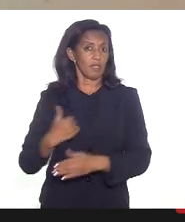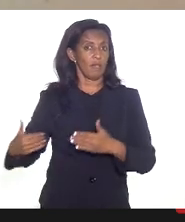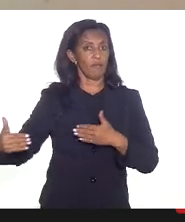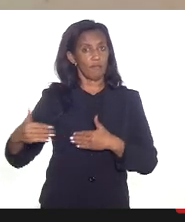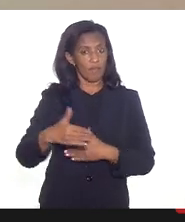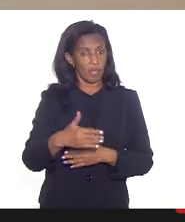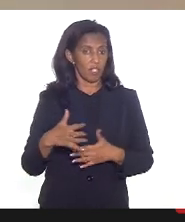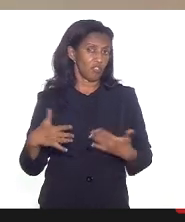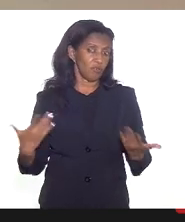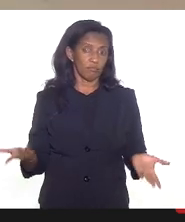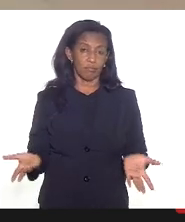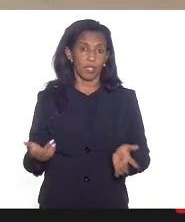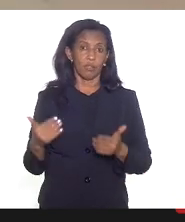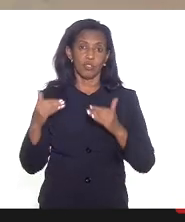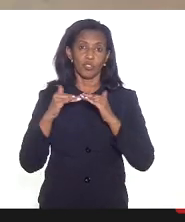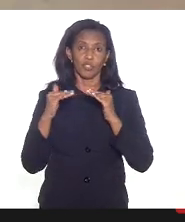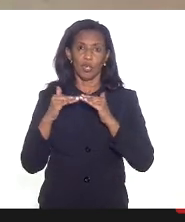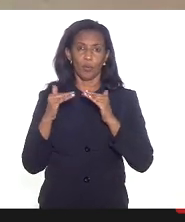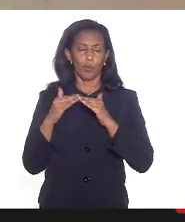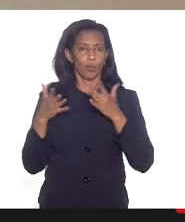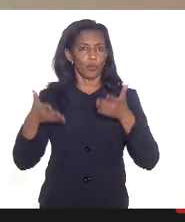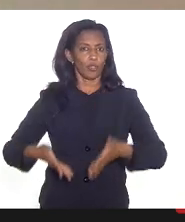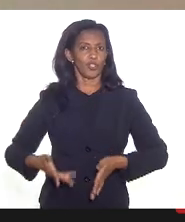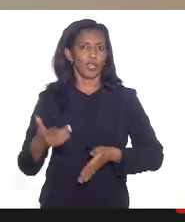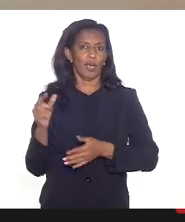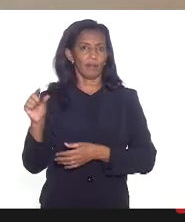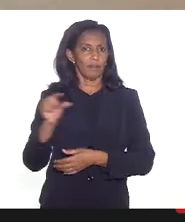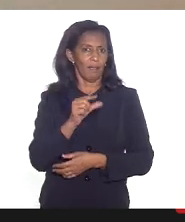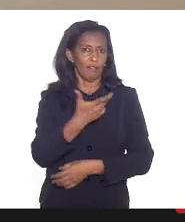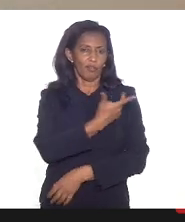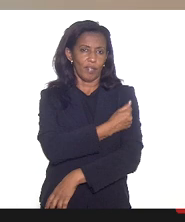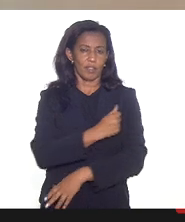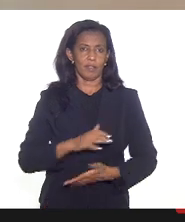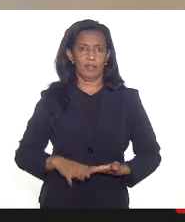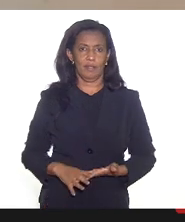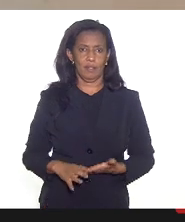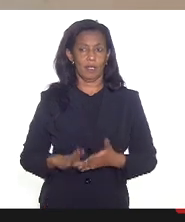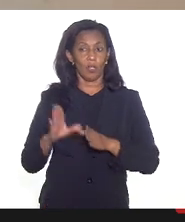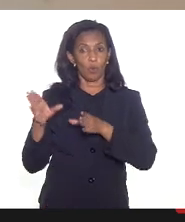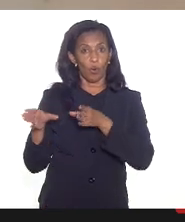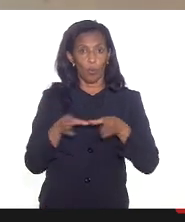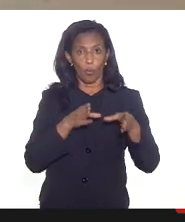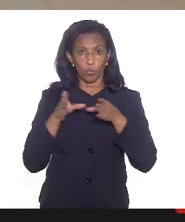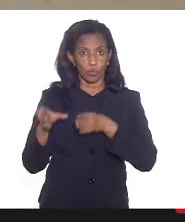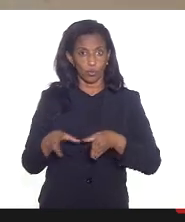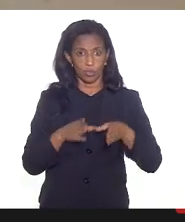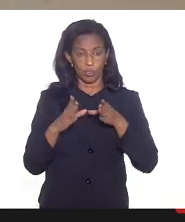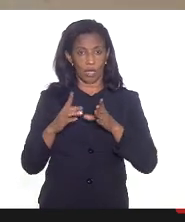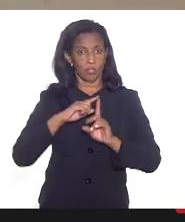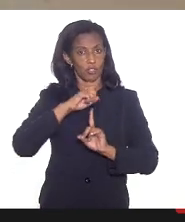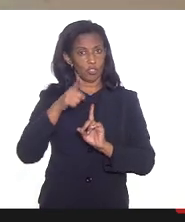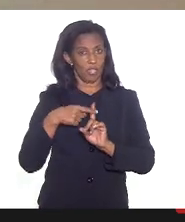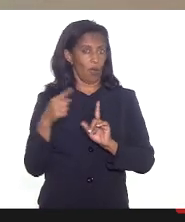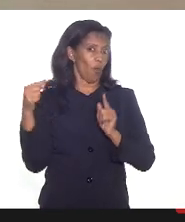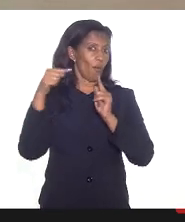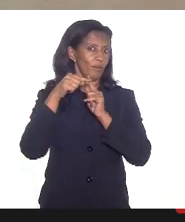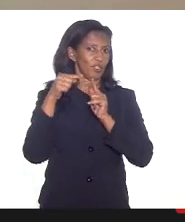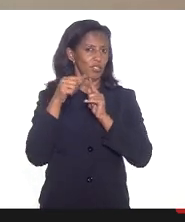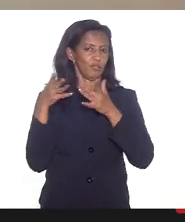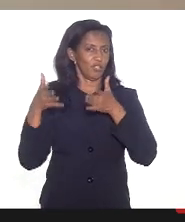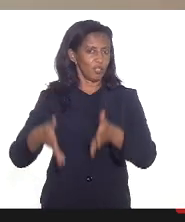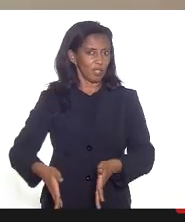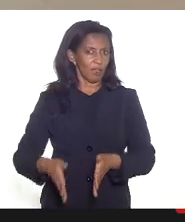tá então é de acordo com a chegada das vacinas e com a quantidade de gestantes objetivas chegar